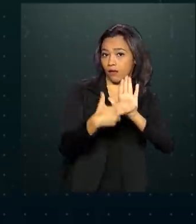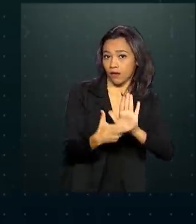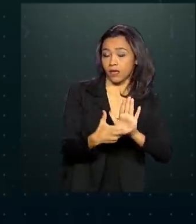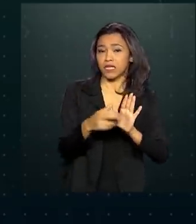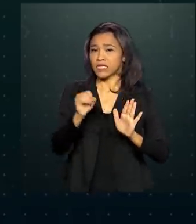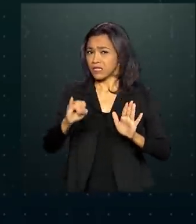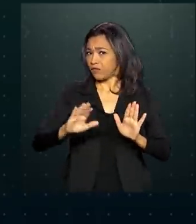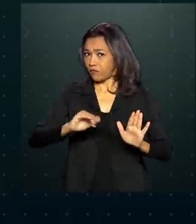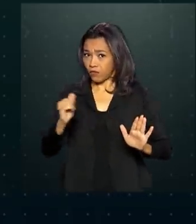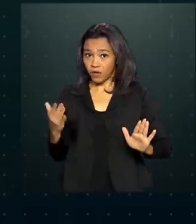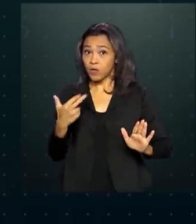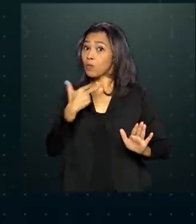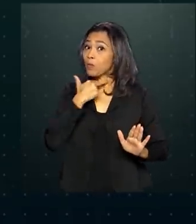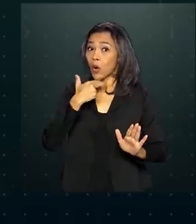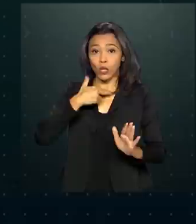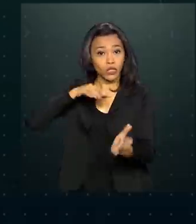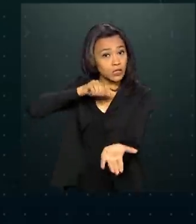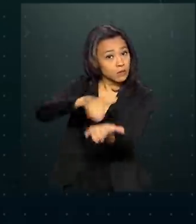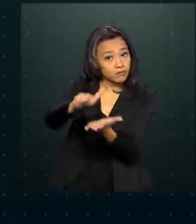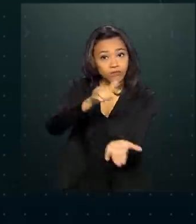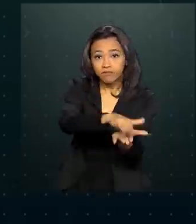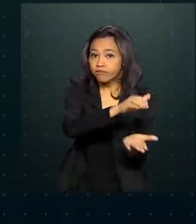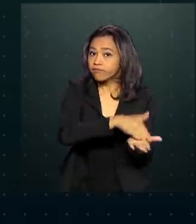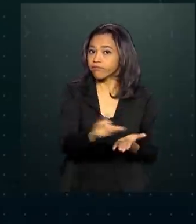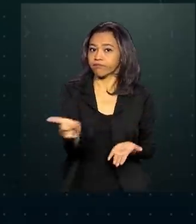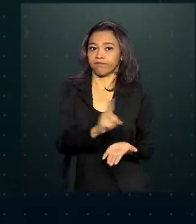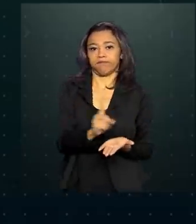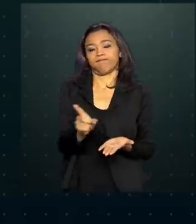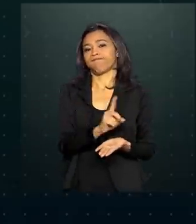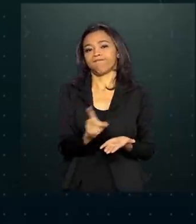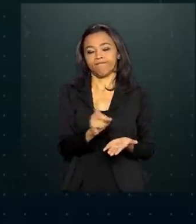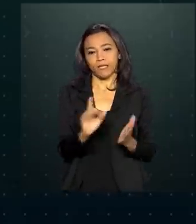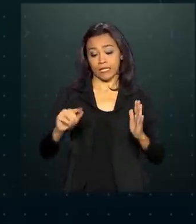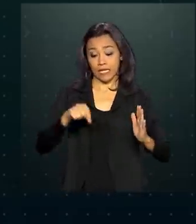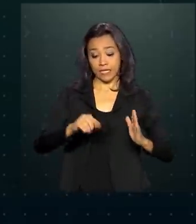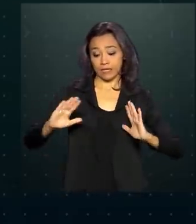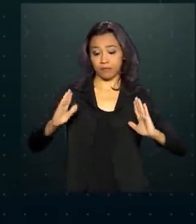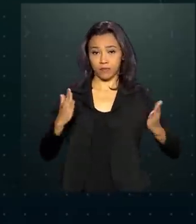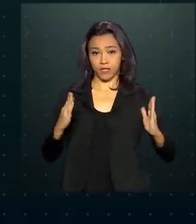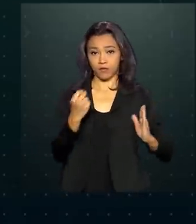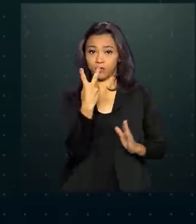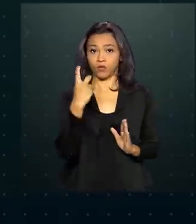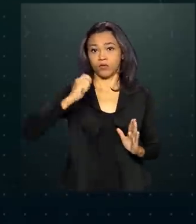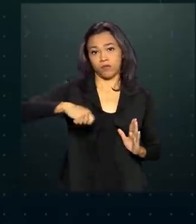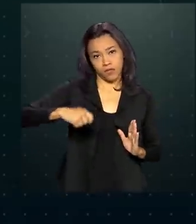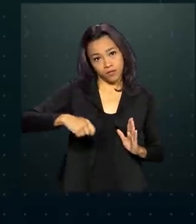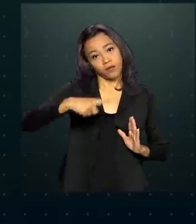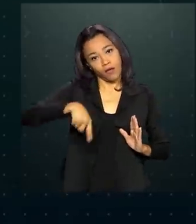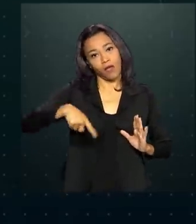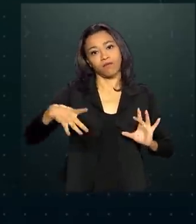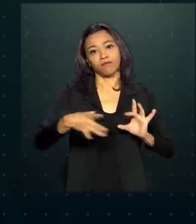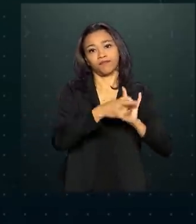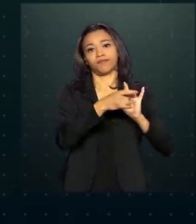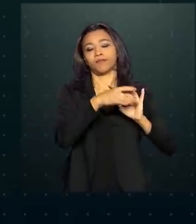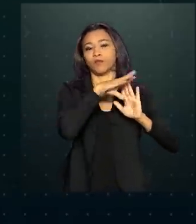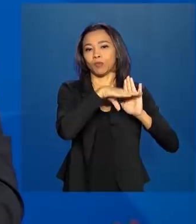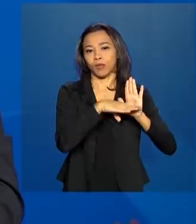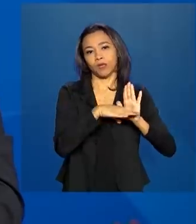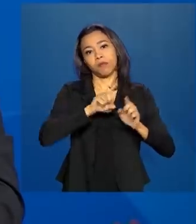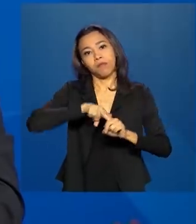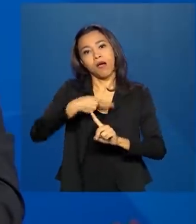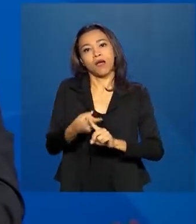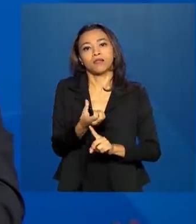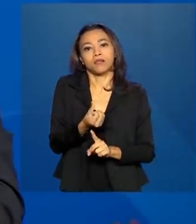impedidas de demitir os funcionários sem justa causa durante os dois meses do programa, mais 60 dias.